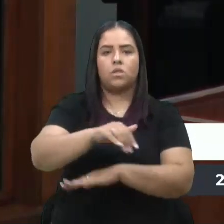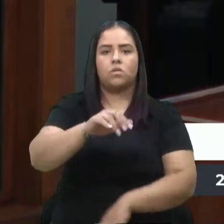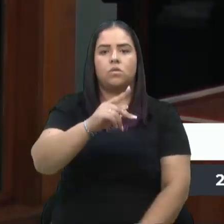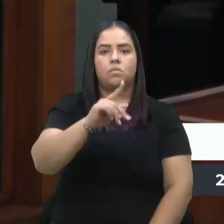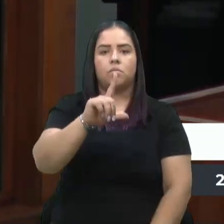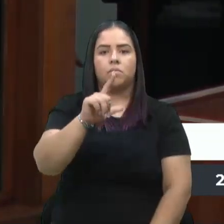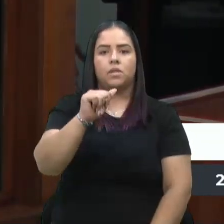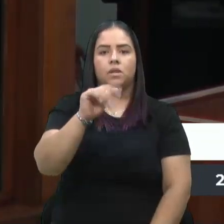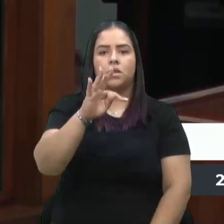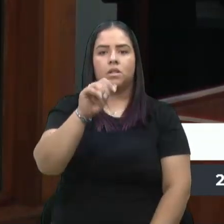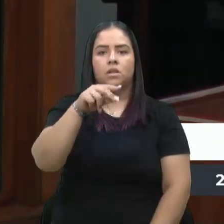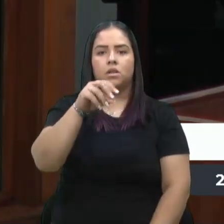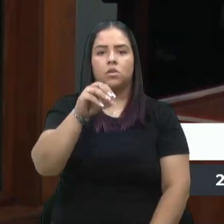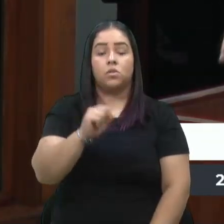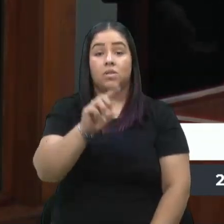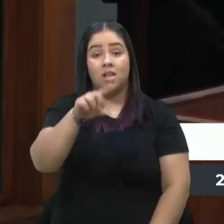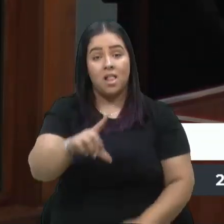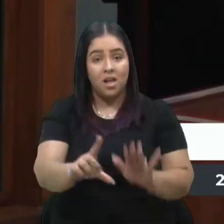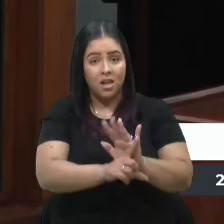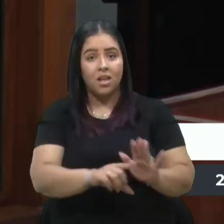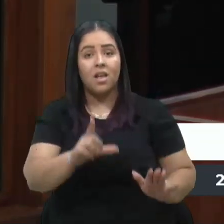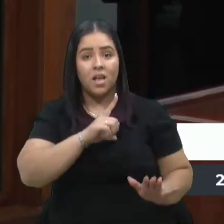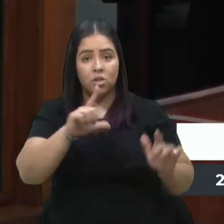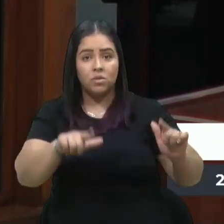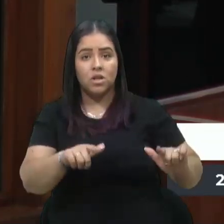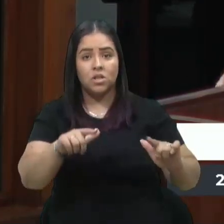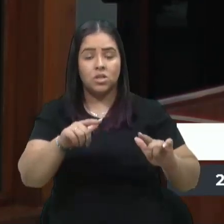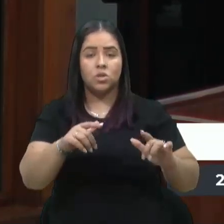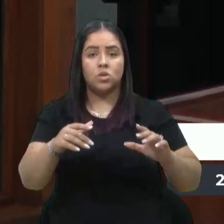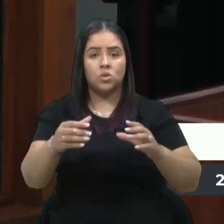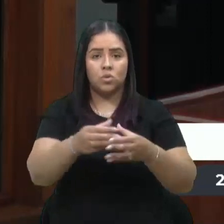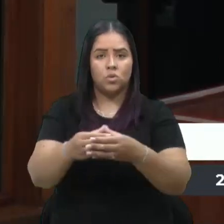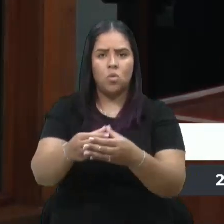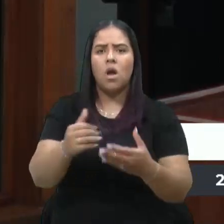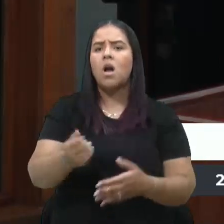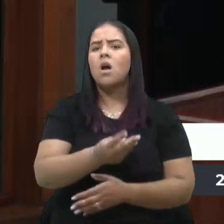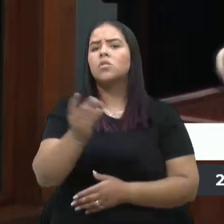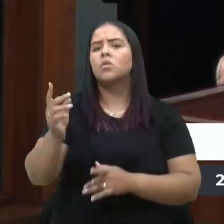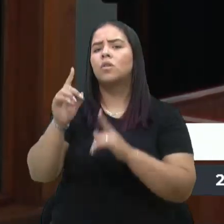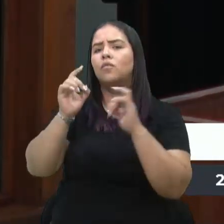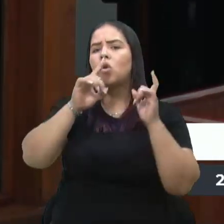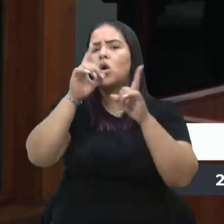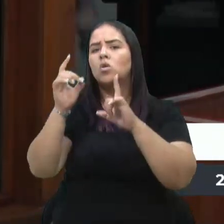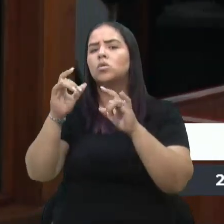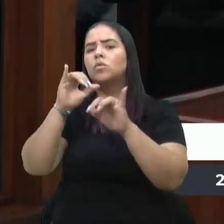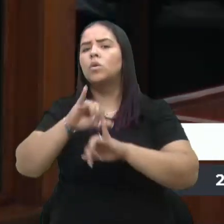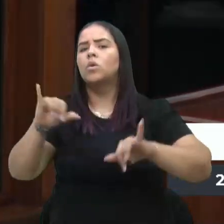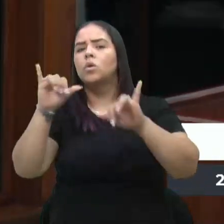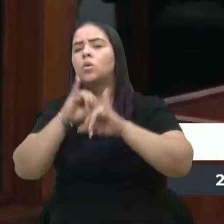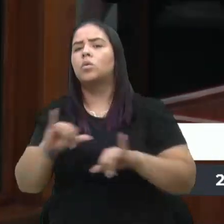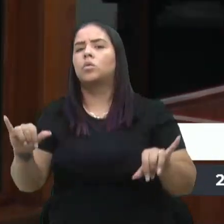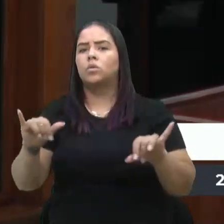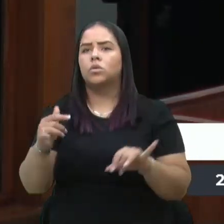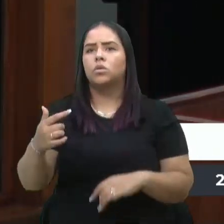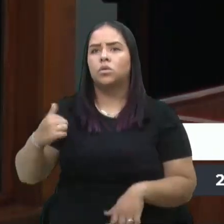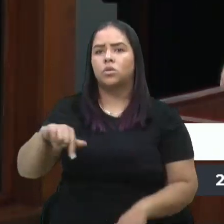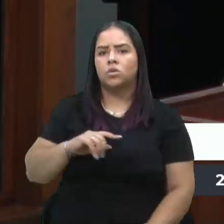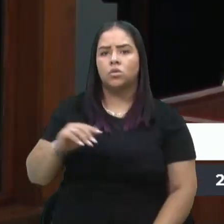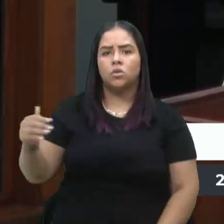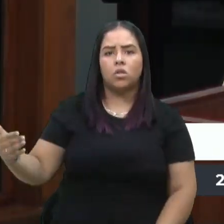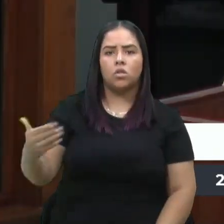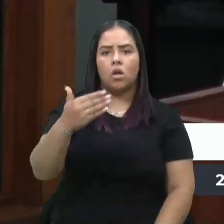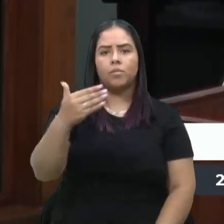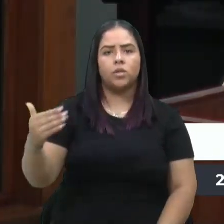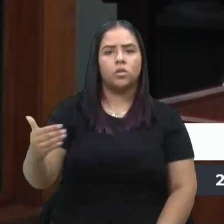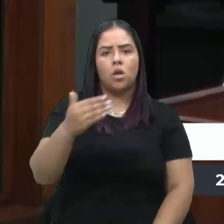uma lei, é ponto turístico. Quantos de nós bateu foto, já divulgou os plátanos daqui, que a gente sobe todo dia aqui na Dona